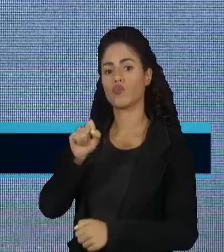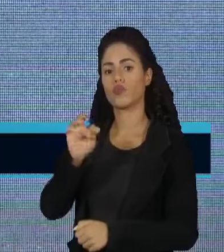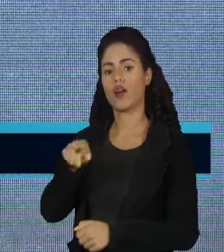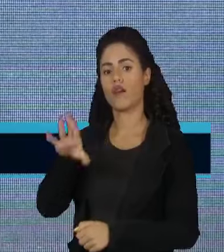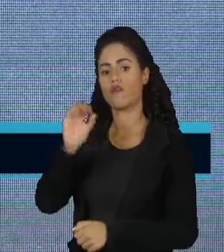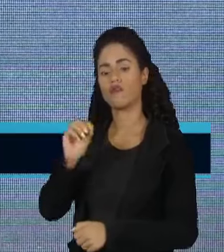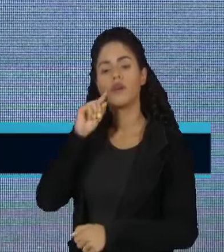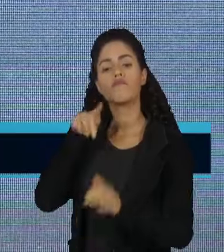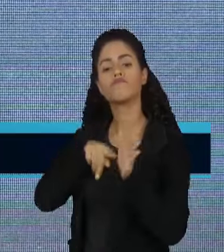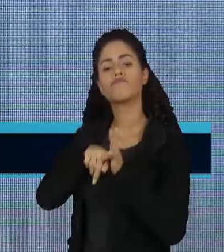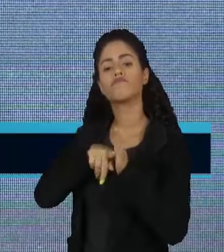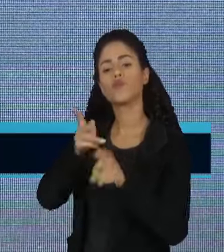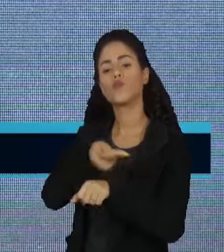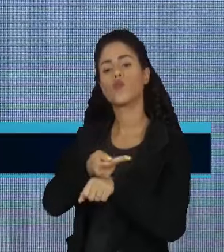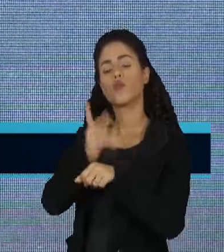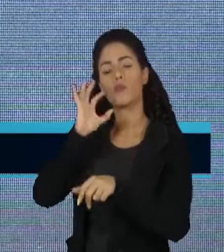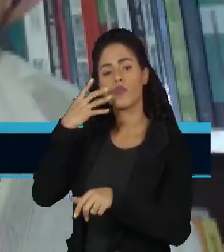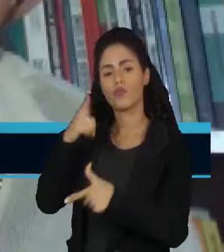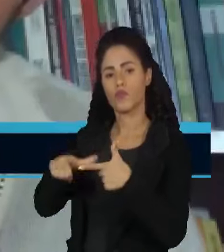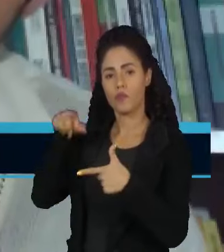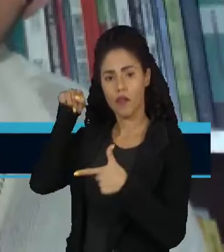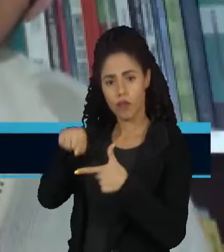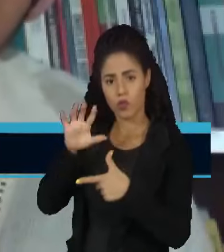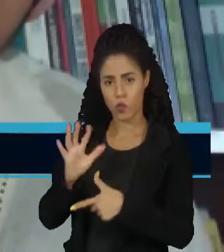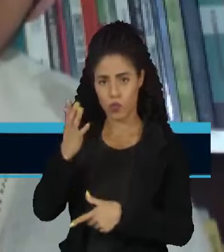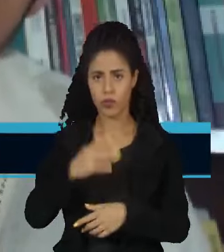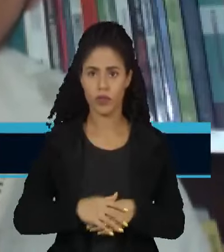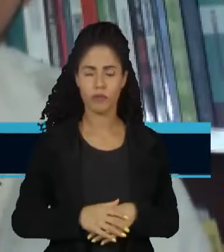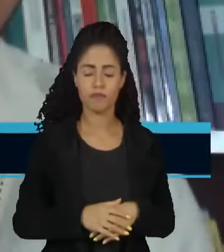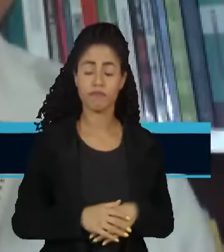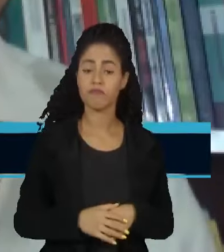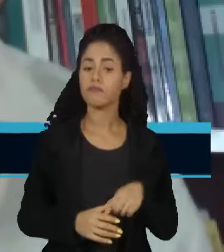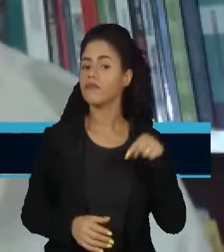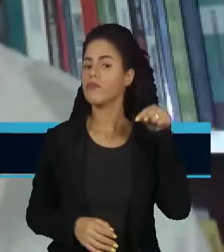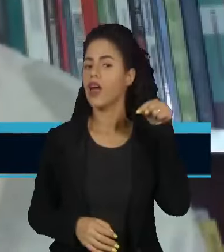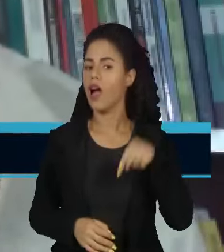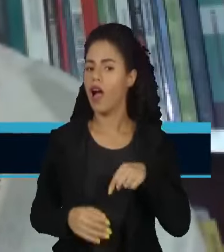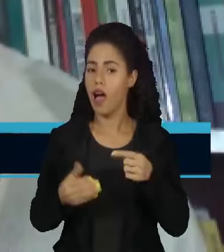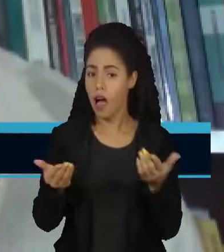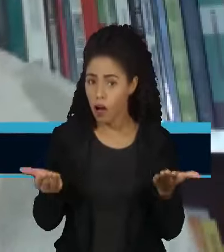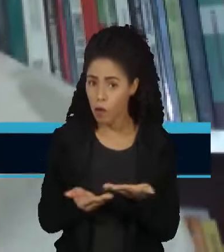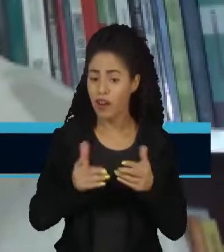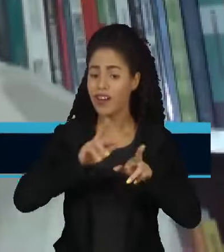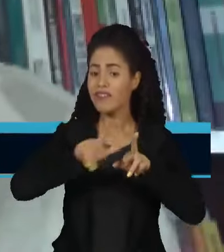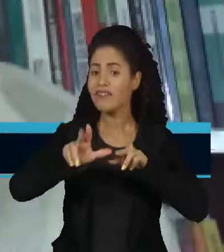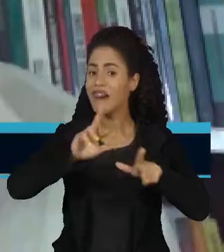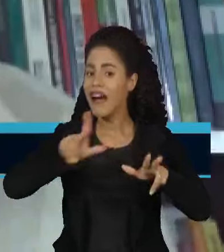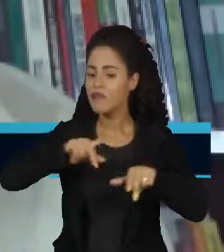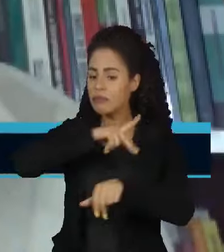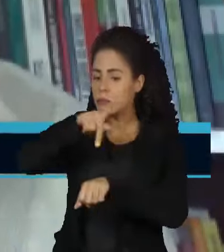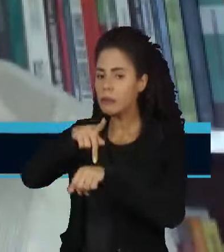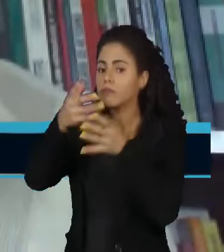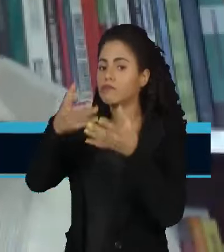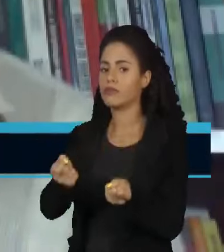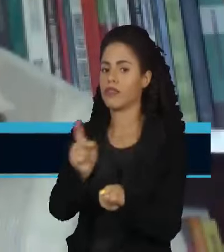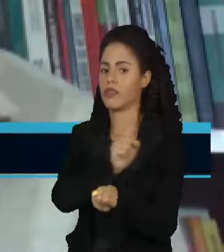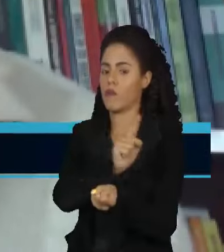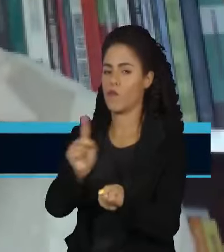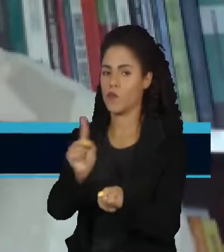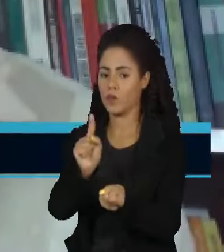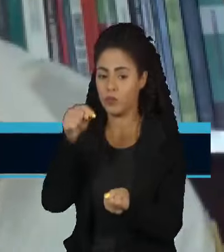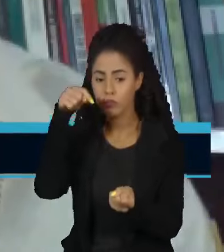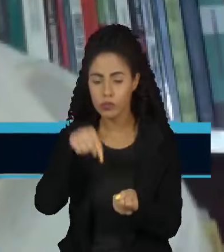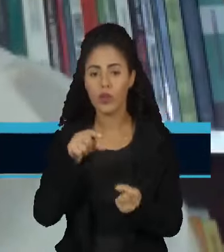para procurar uma solução para a crise. Agora, que vários países não reconheceram, Brasil também,